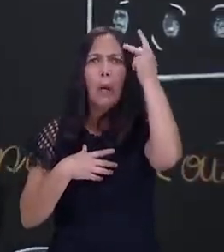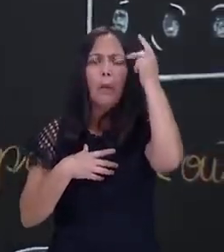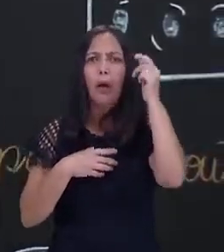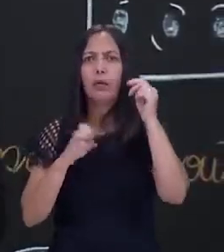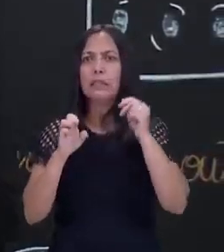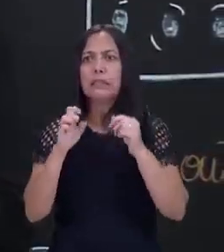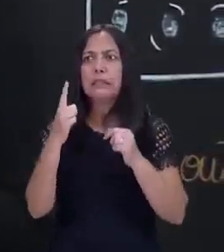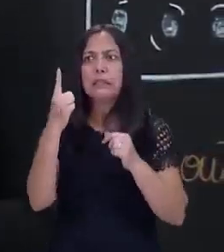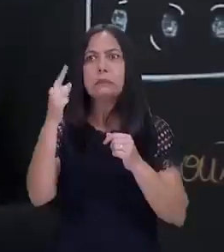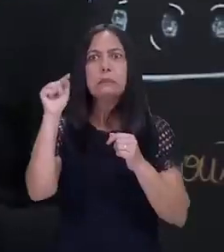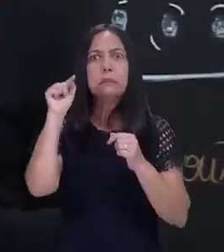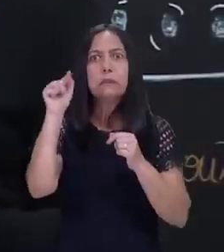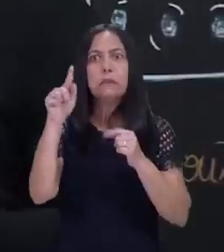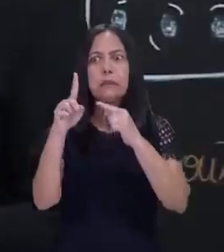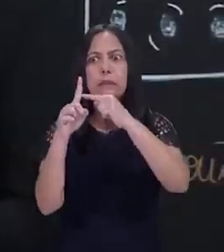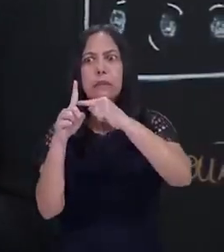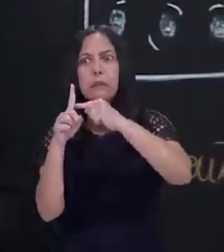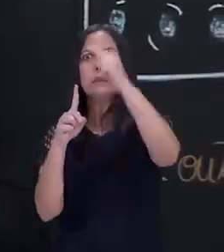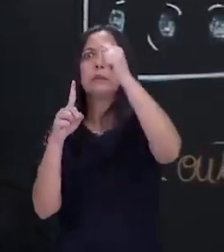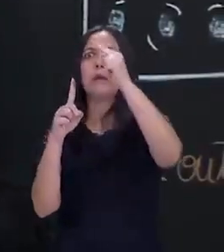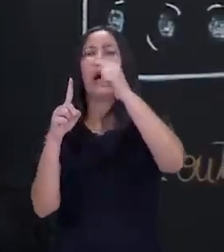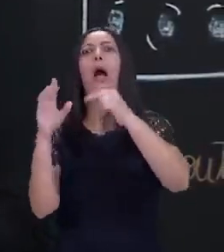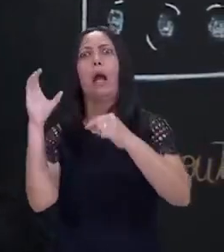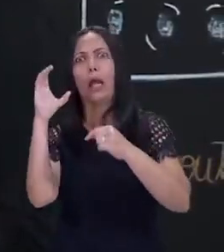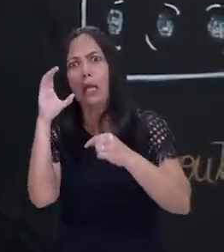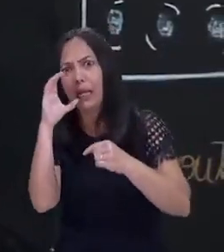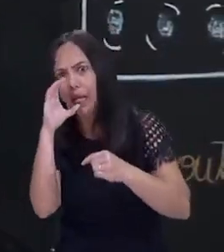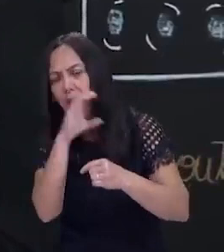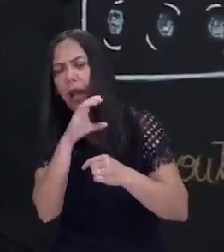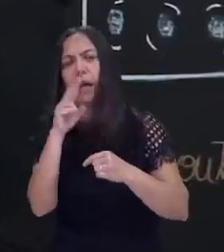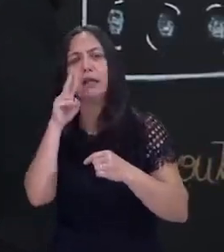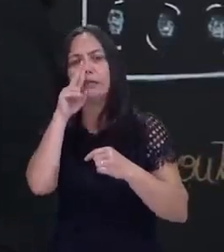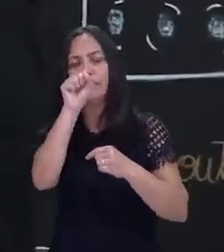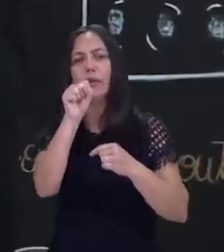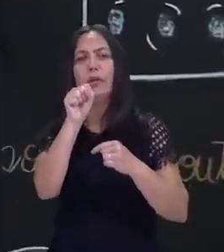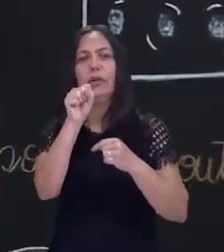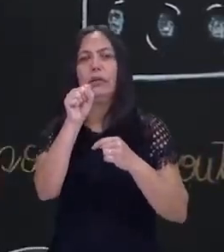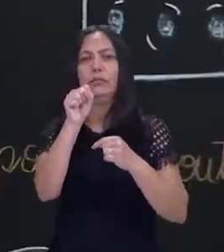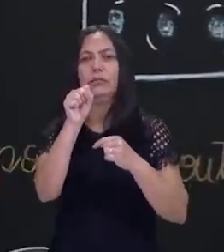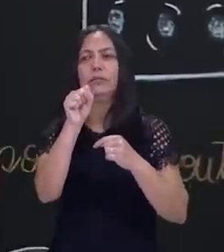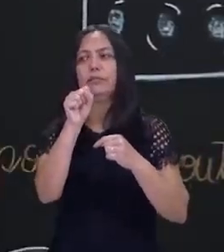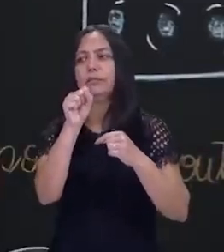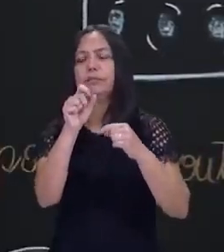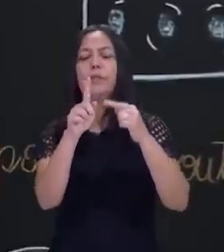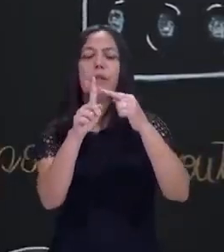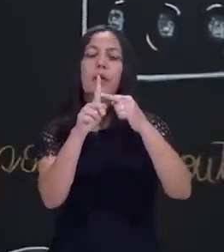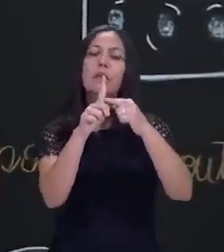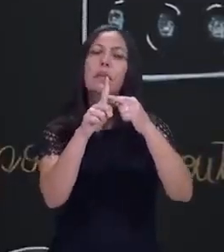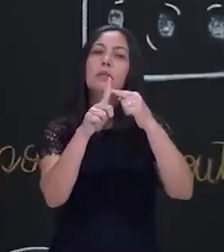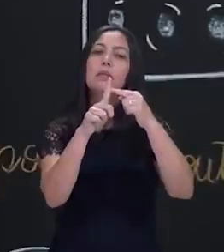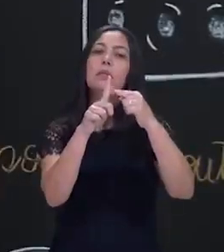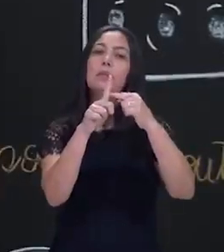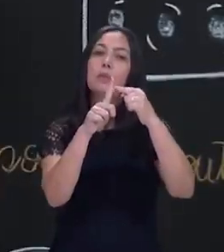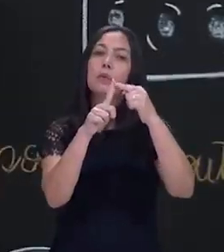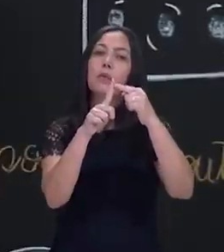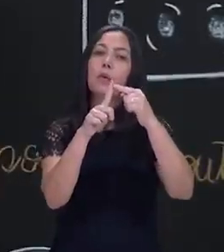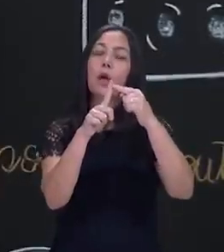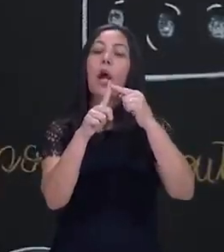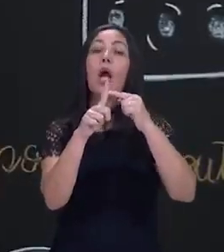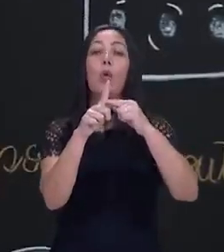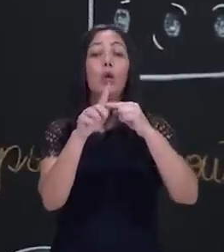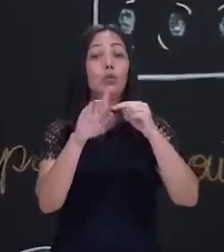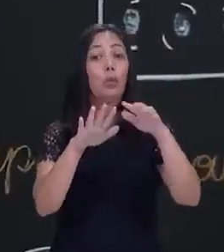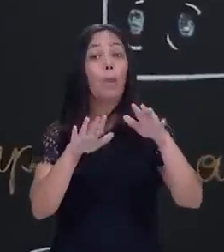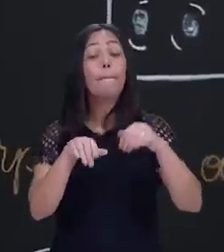a 1000 graus. Mas a temperatura, ela me dá essa precisão. Ela está medindo o grau de agitação. Então, quanto